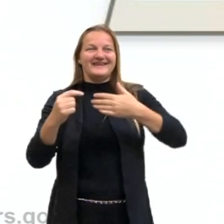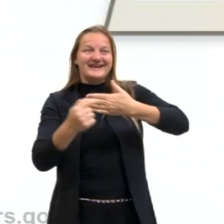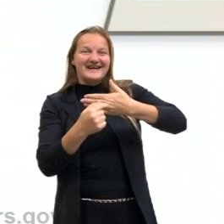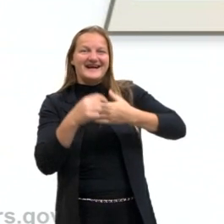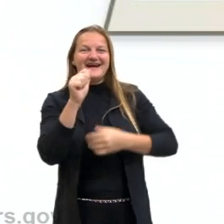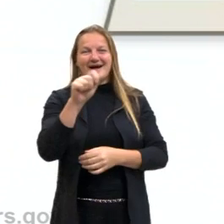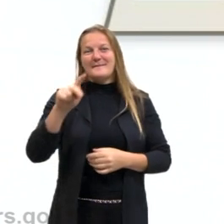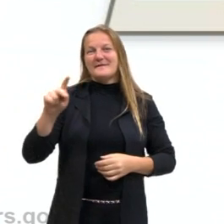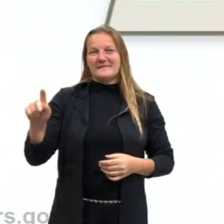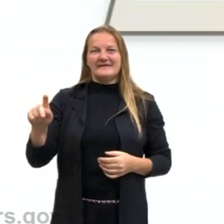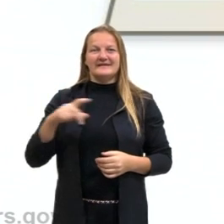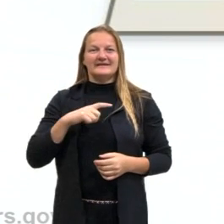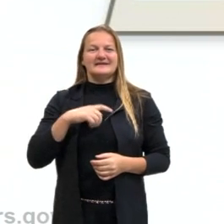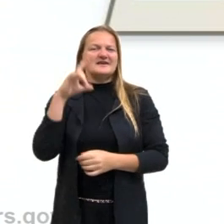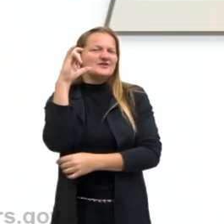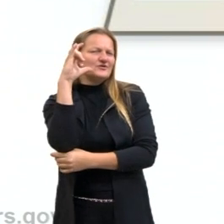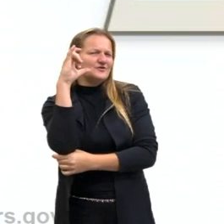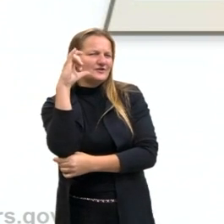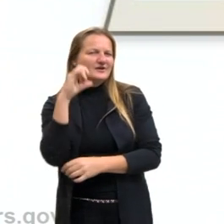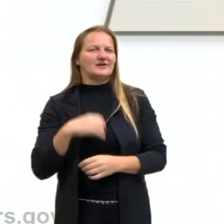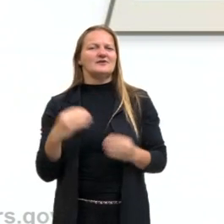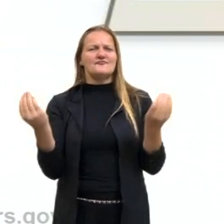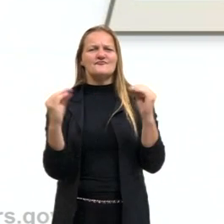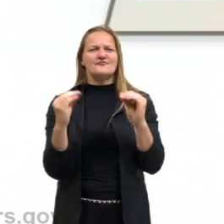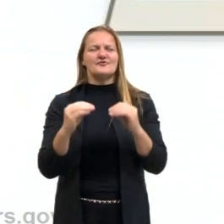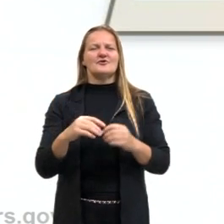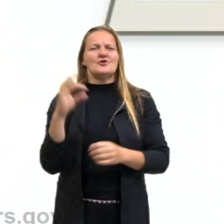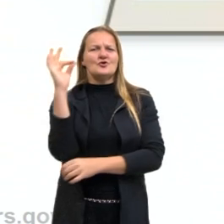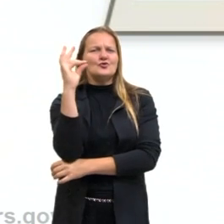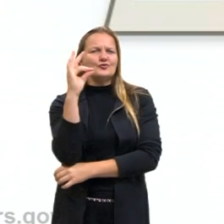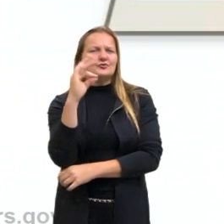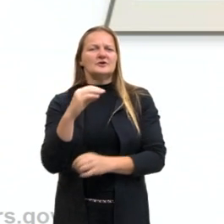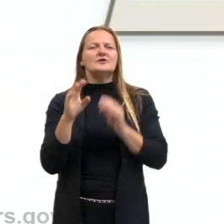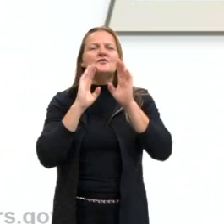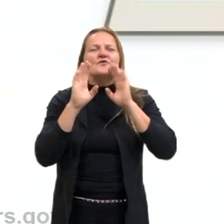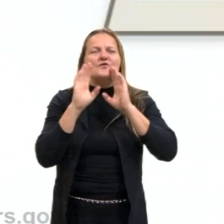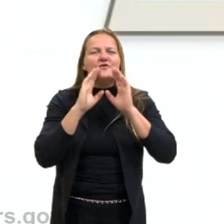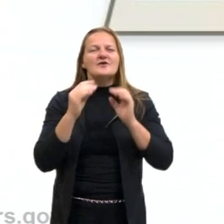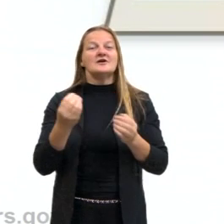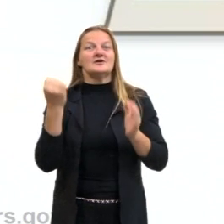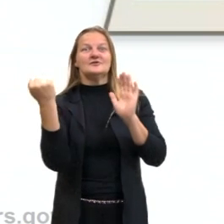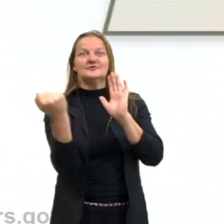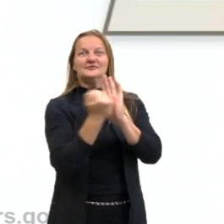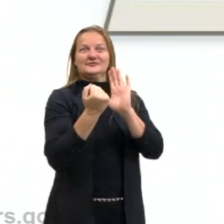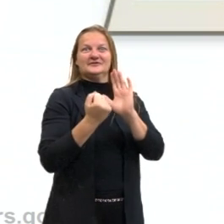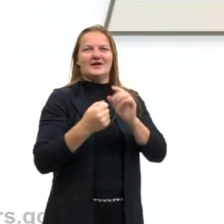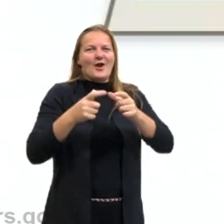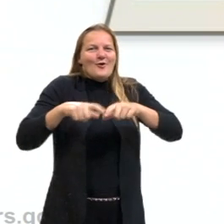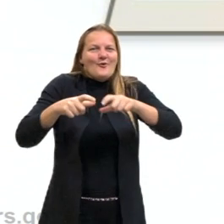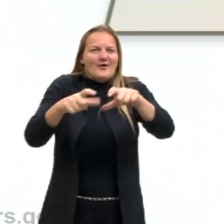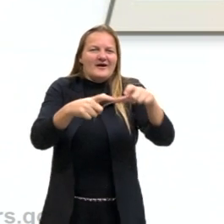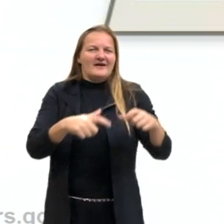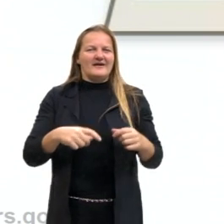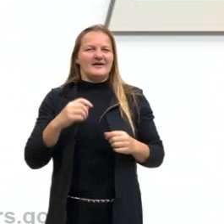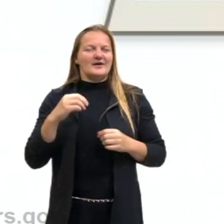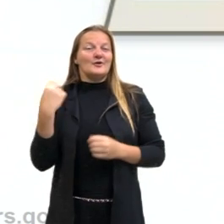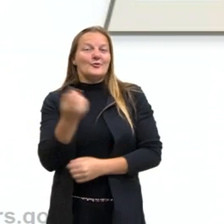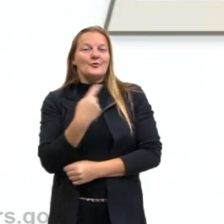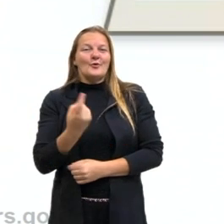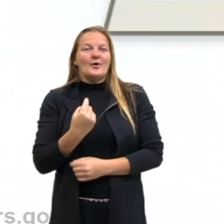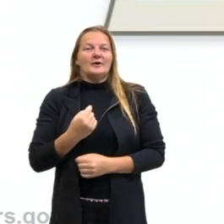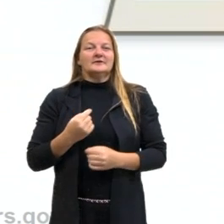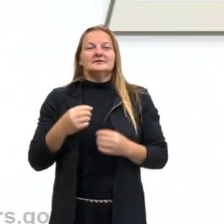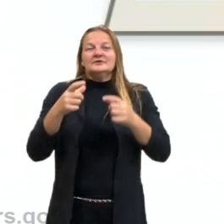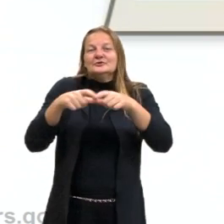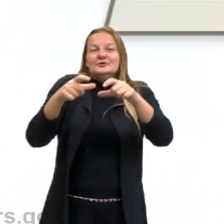seja o Instagram, né, Twitter, Facebook, enfim, demarcando, registrando a nossa passagem por